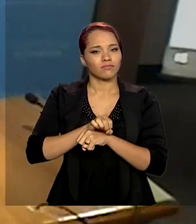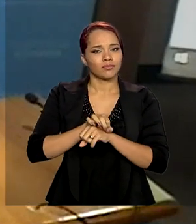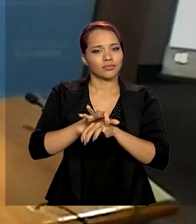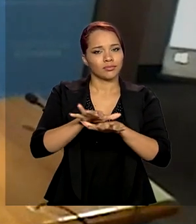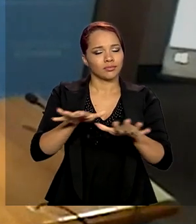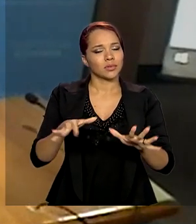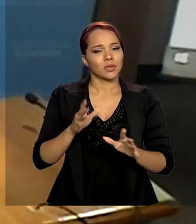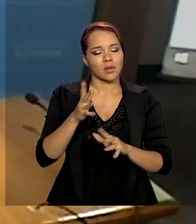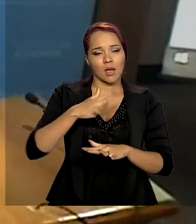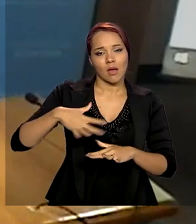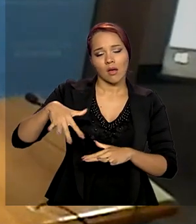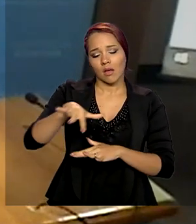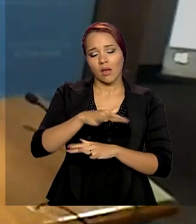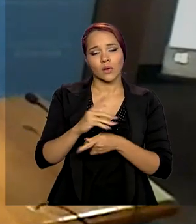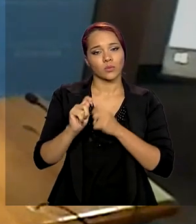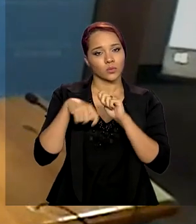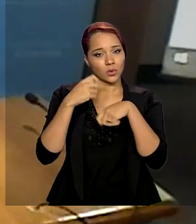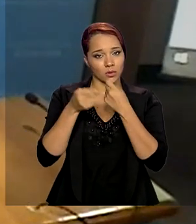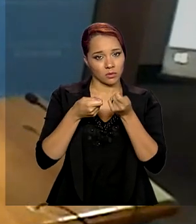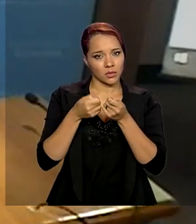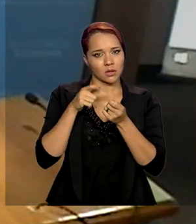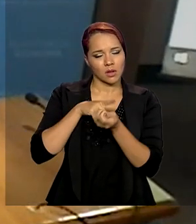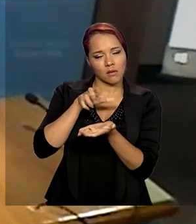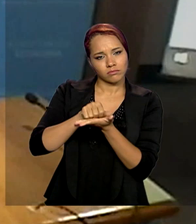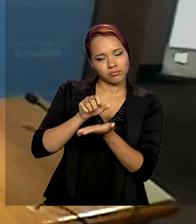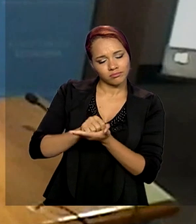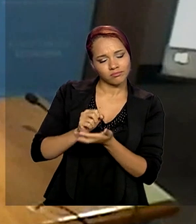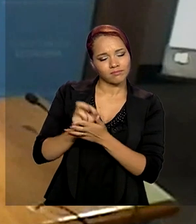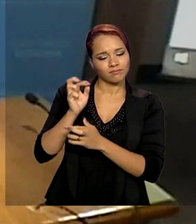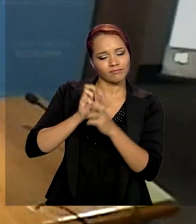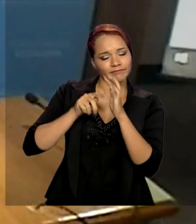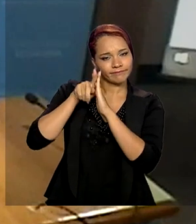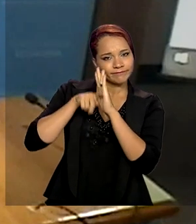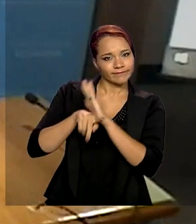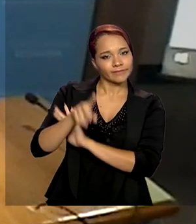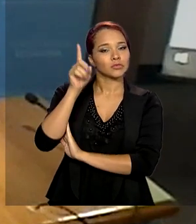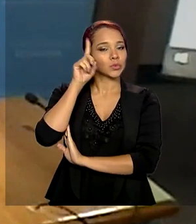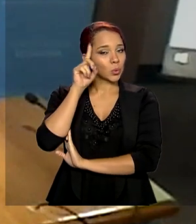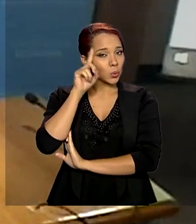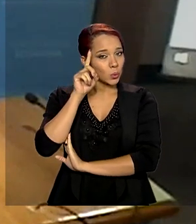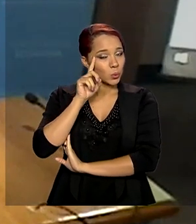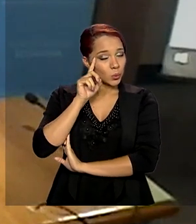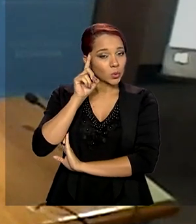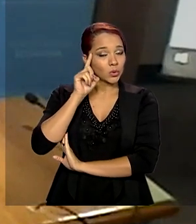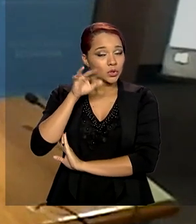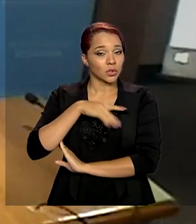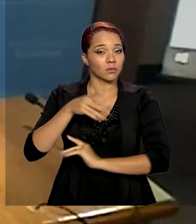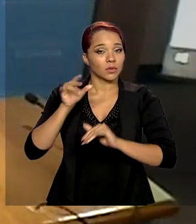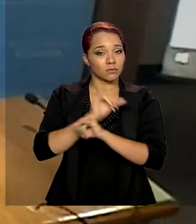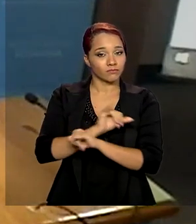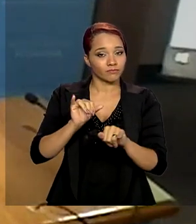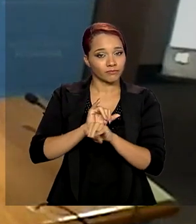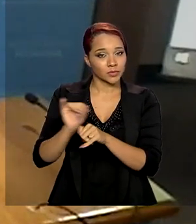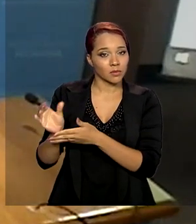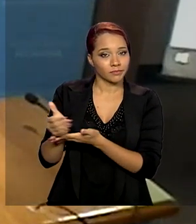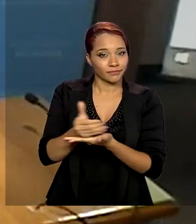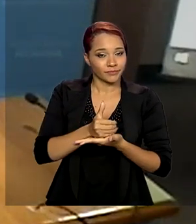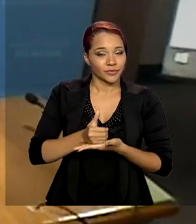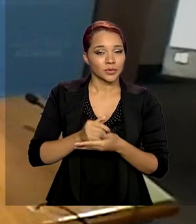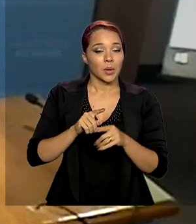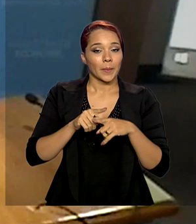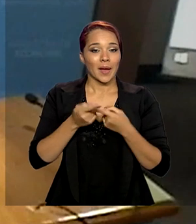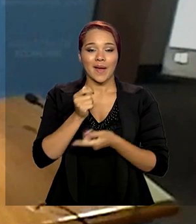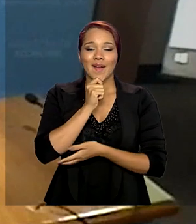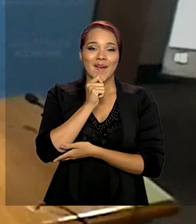atividade econômica. Isso está sendo mensurado, está sendo avaliado todos os dias em relação às informações que estão sendo captadas. Mas